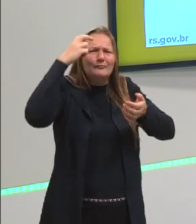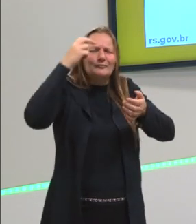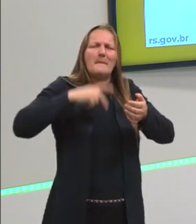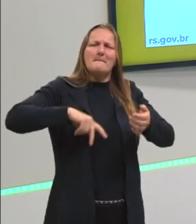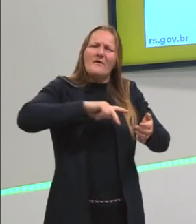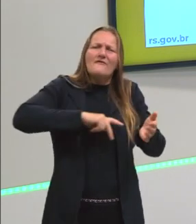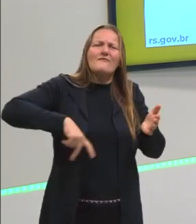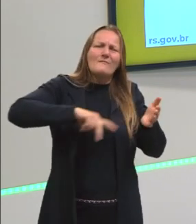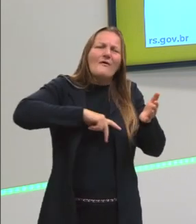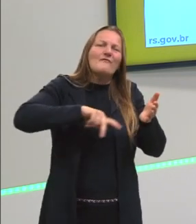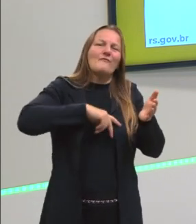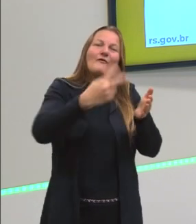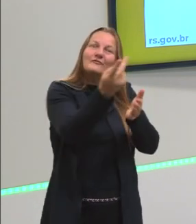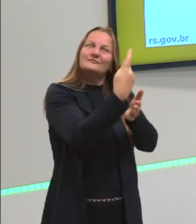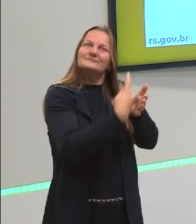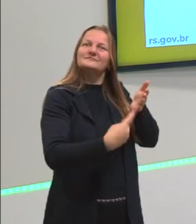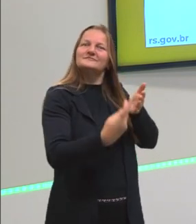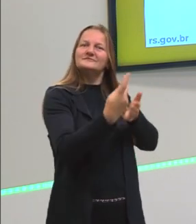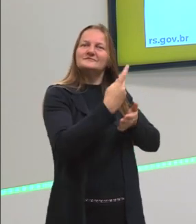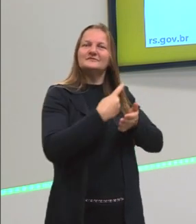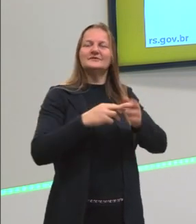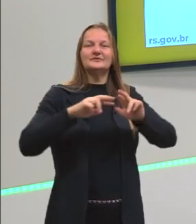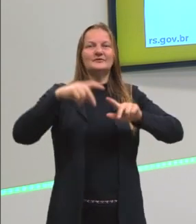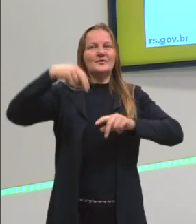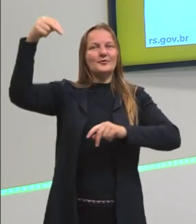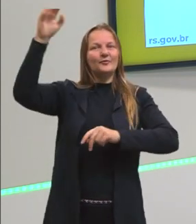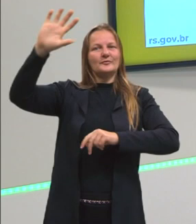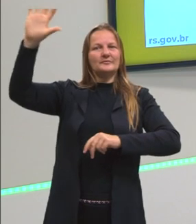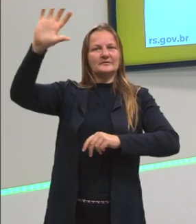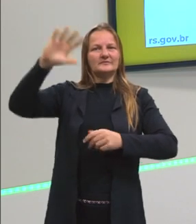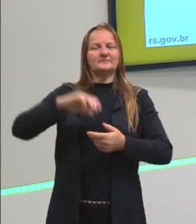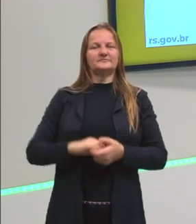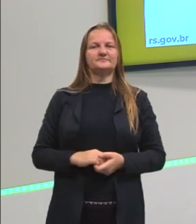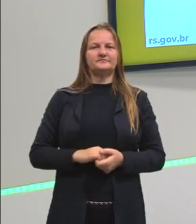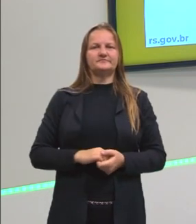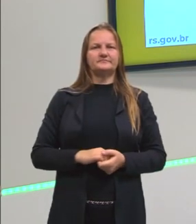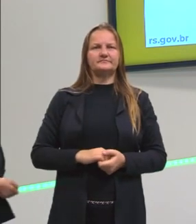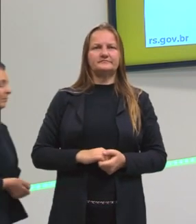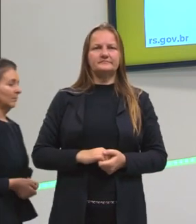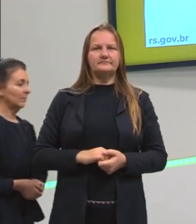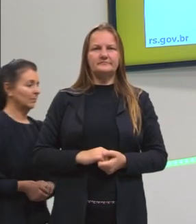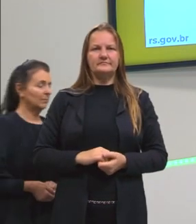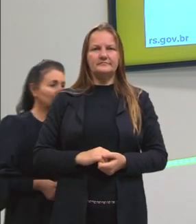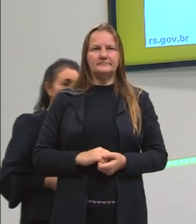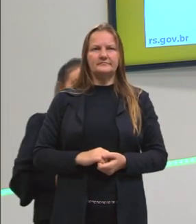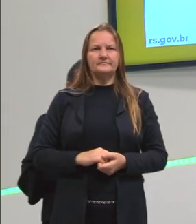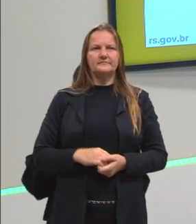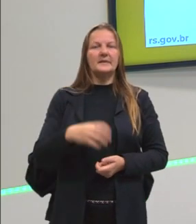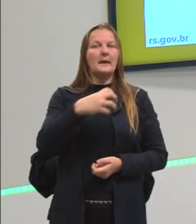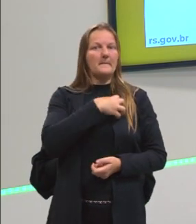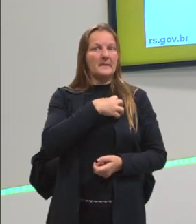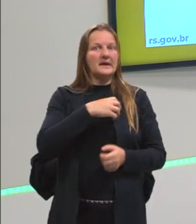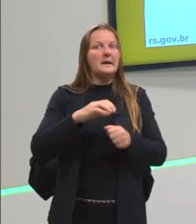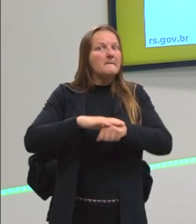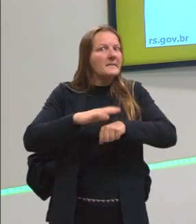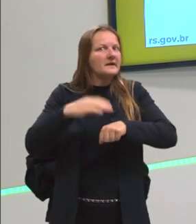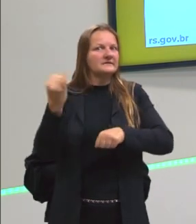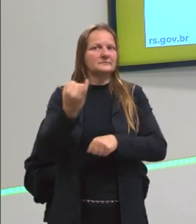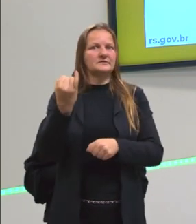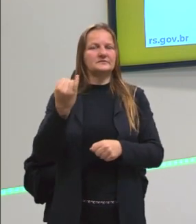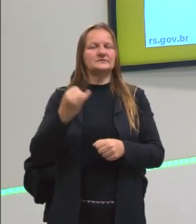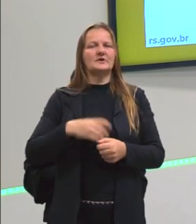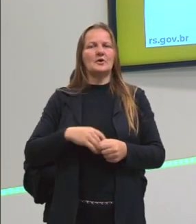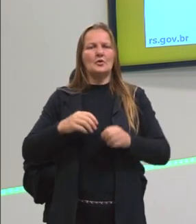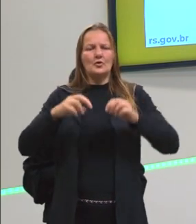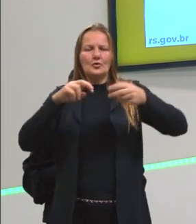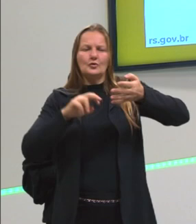povos que fazem parte do nordeste. Aqui, especialmente aqui na Bahia, né? A lavagem das escadeiras do